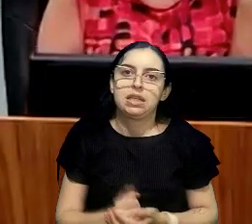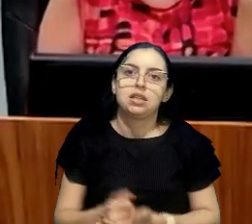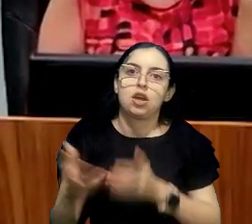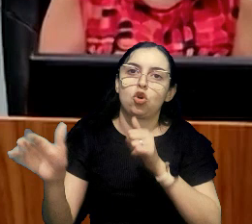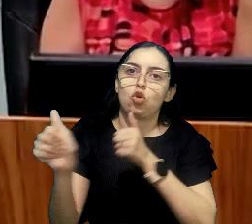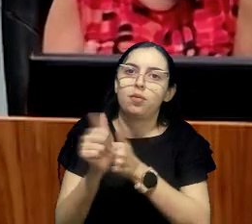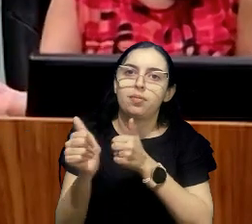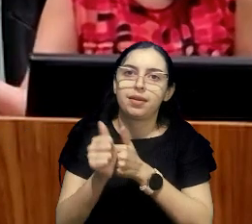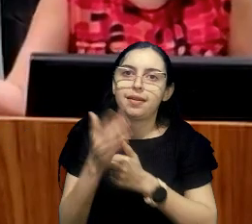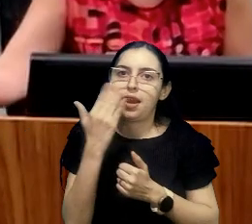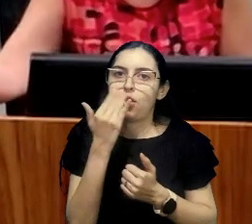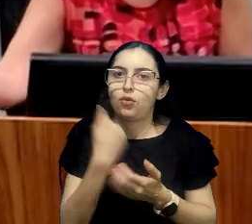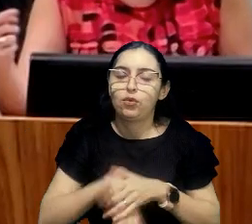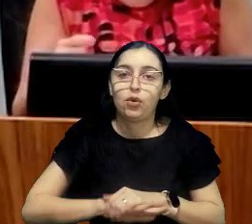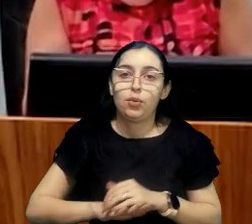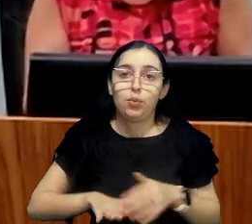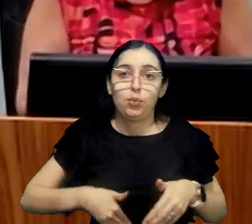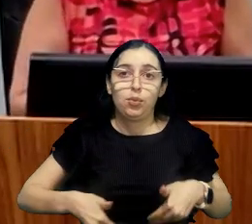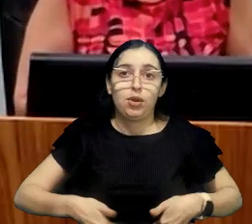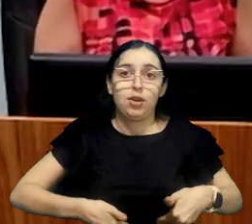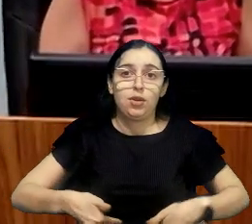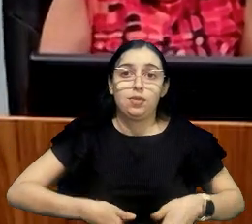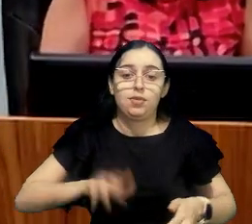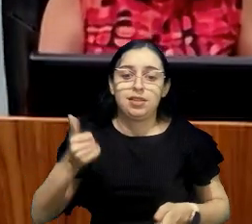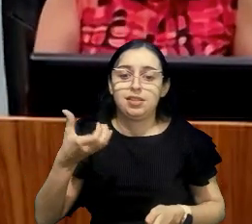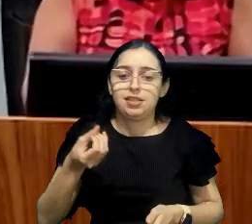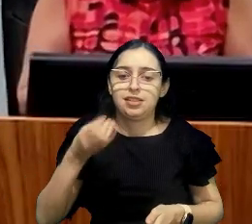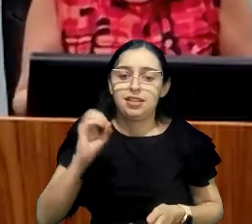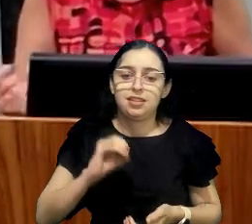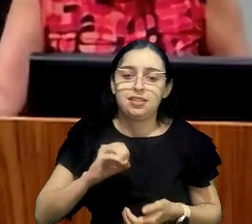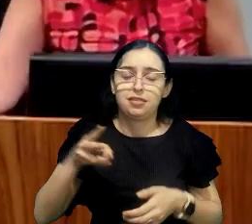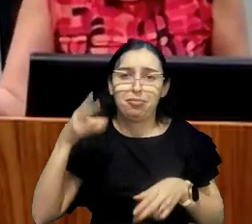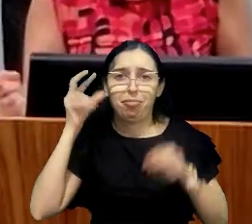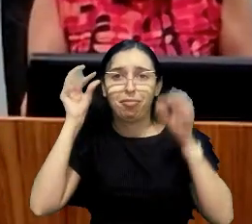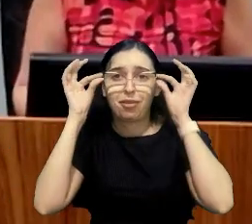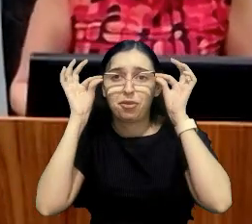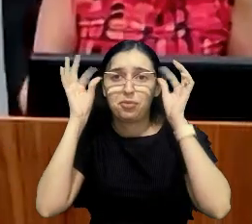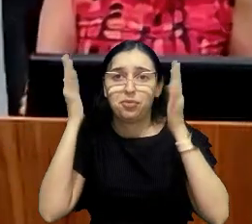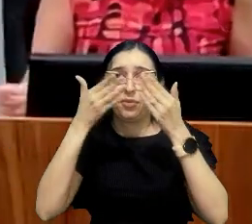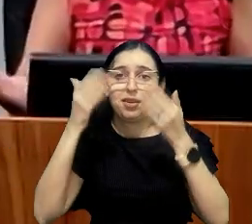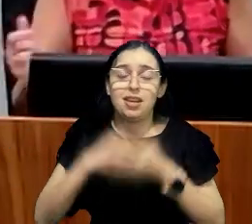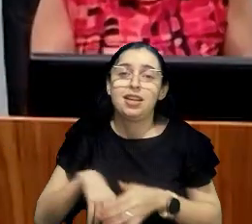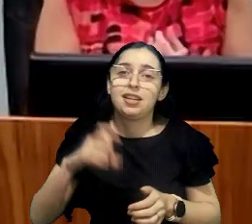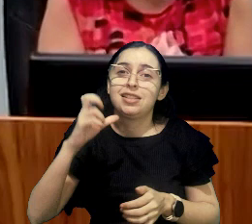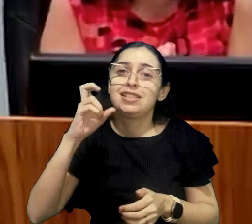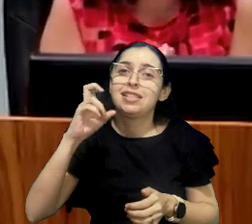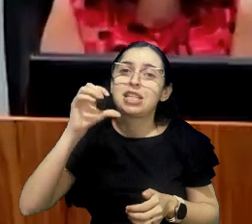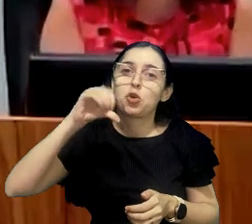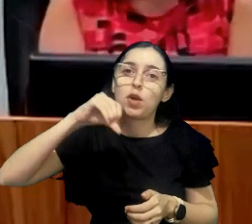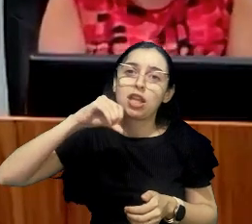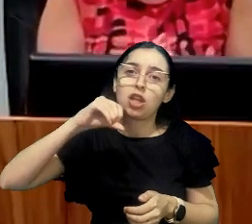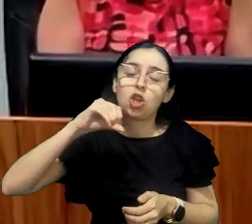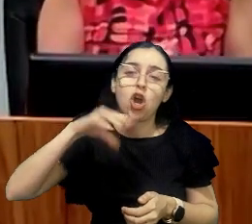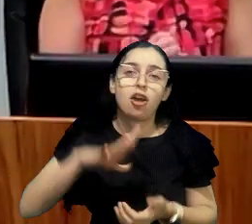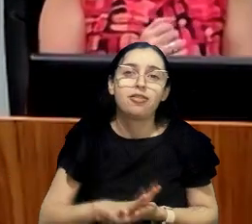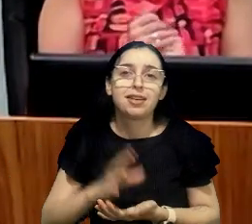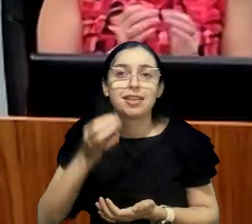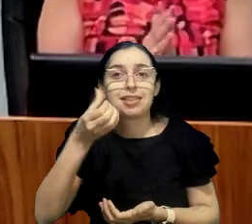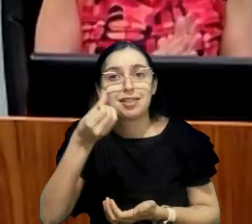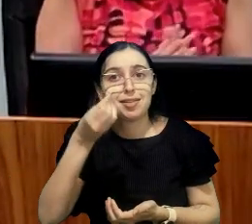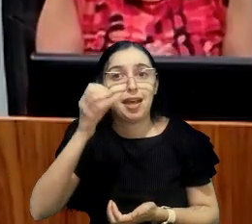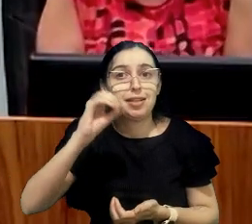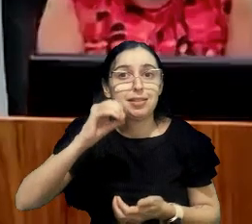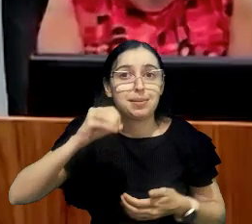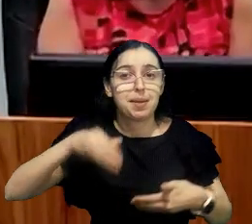fome, 60, não, porque eu estou sem óculos, é 59, era 60, então,